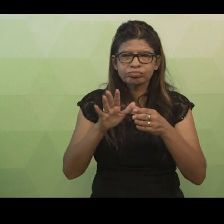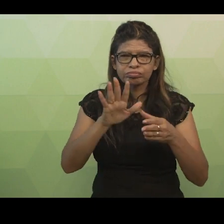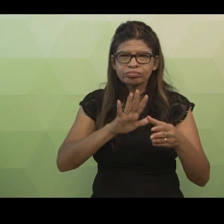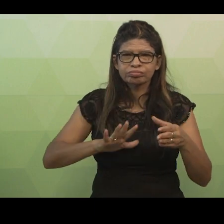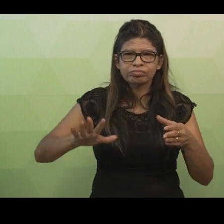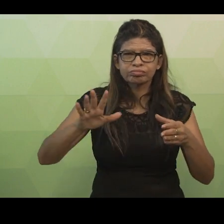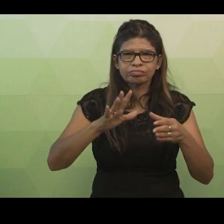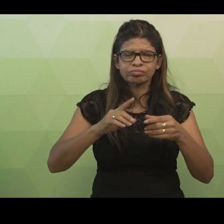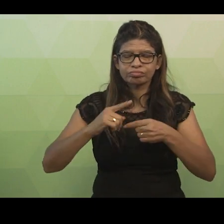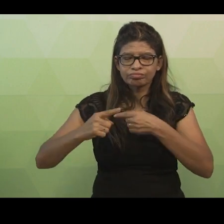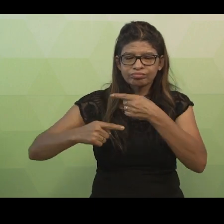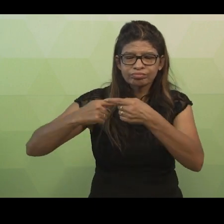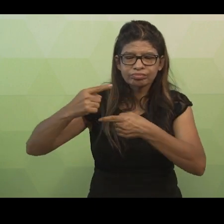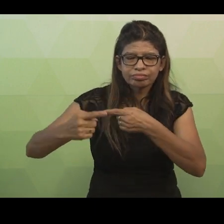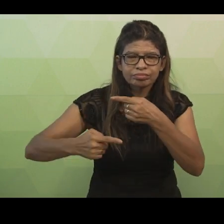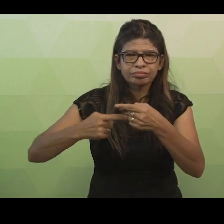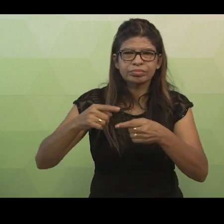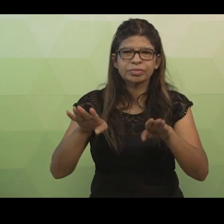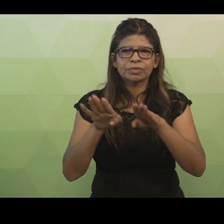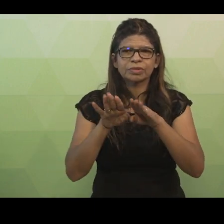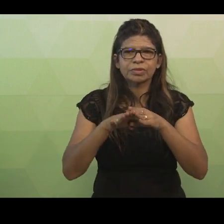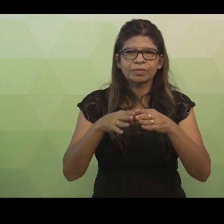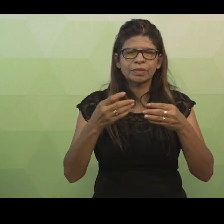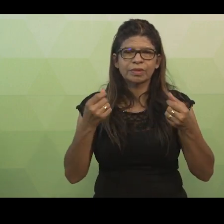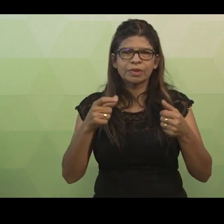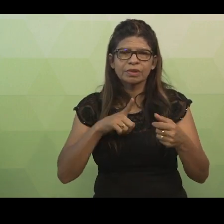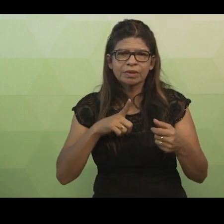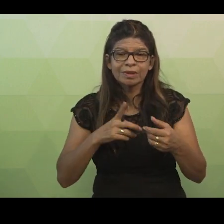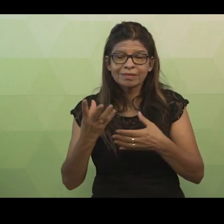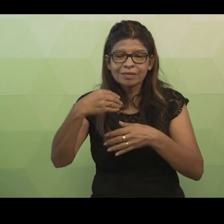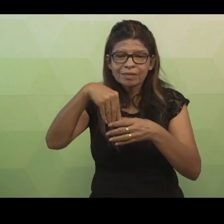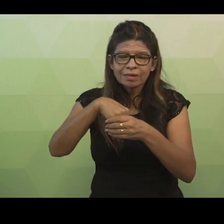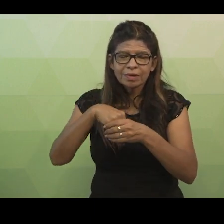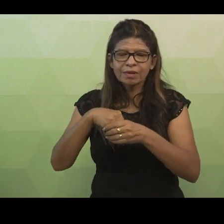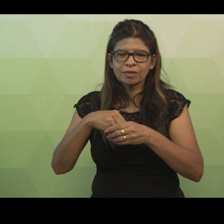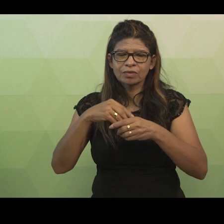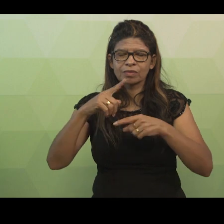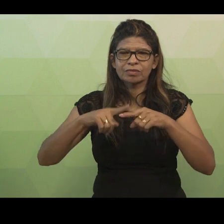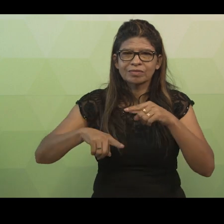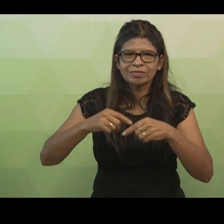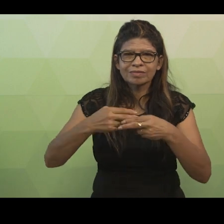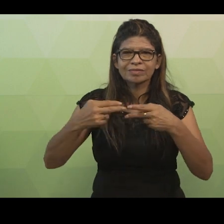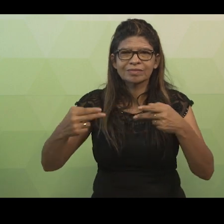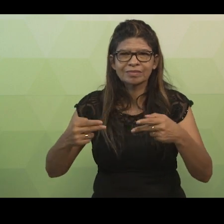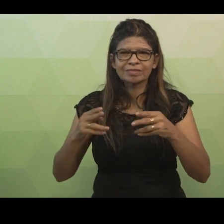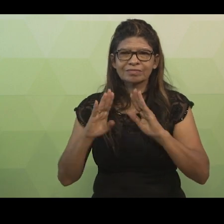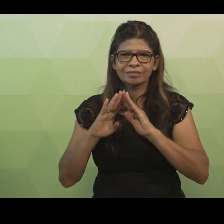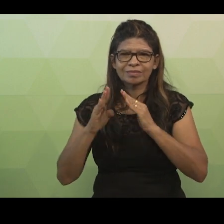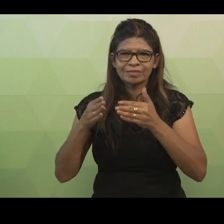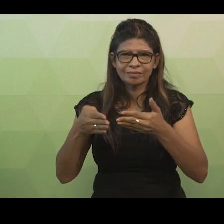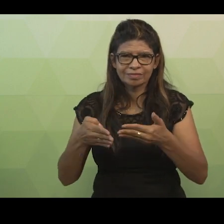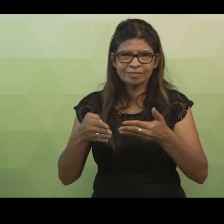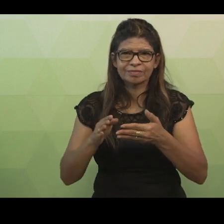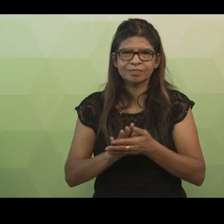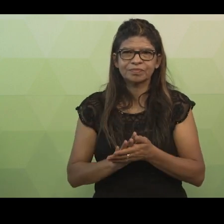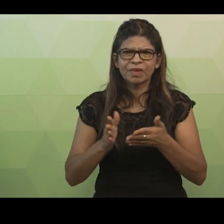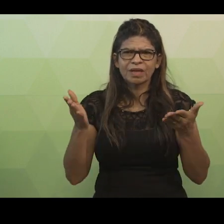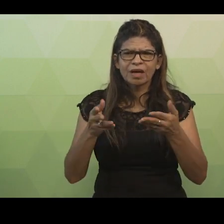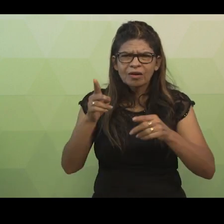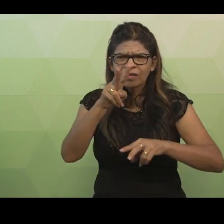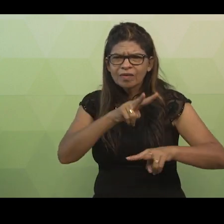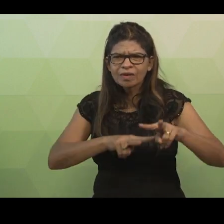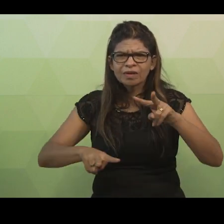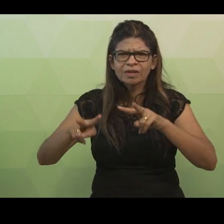classe, além de possuírem também os seus atributos específicos. Agora, vamos fazer uma analogia